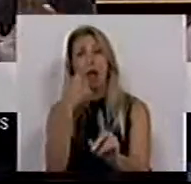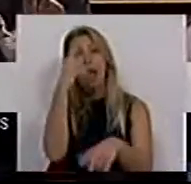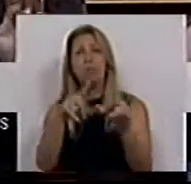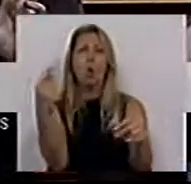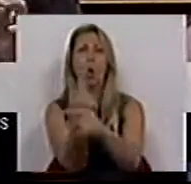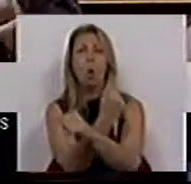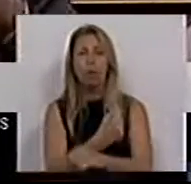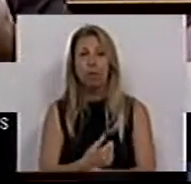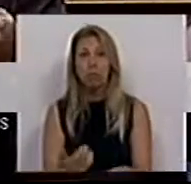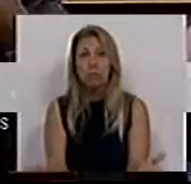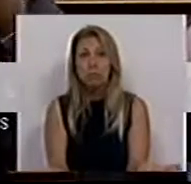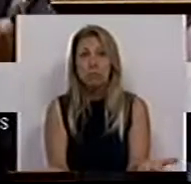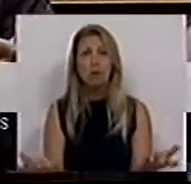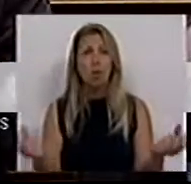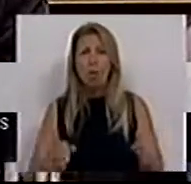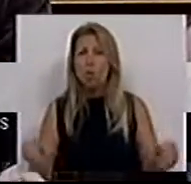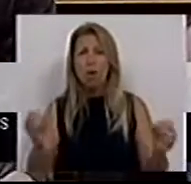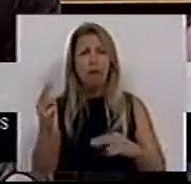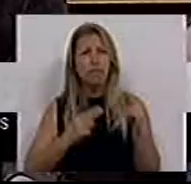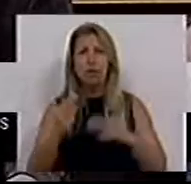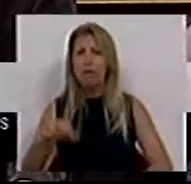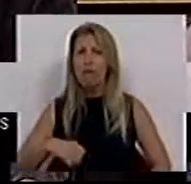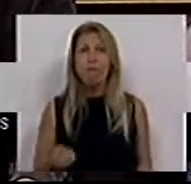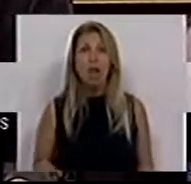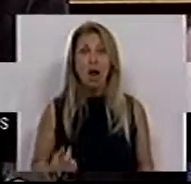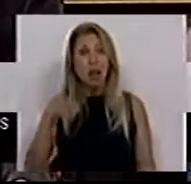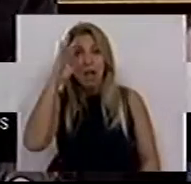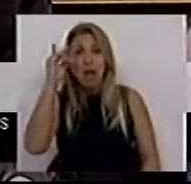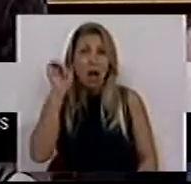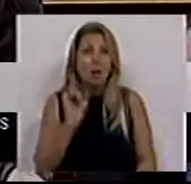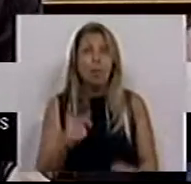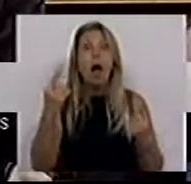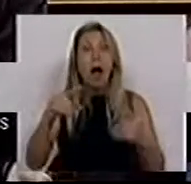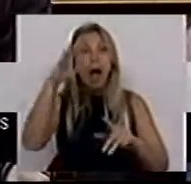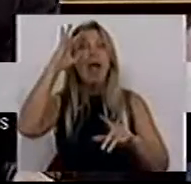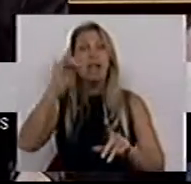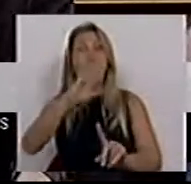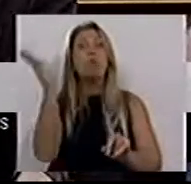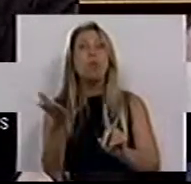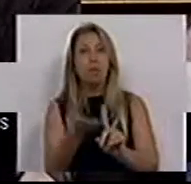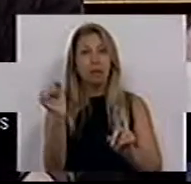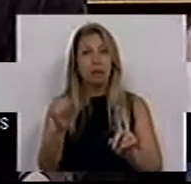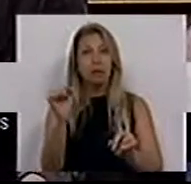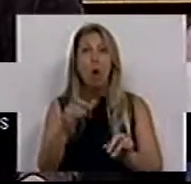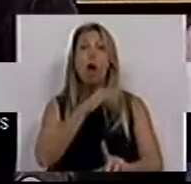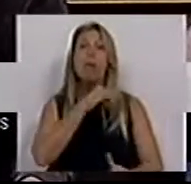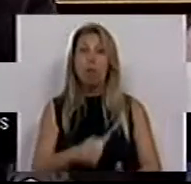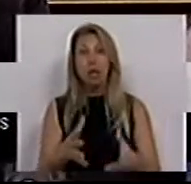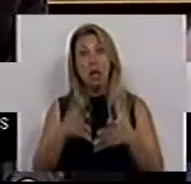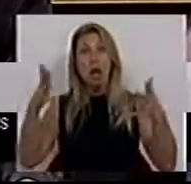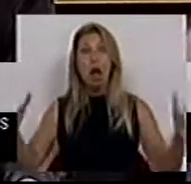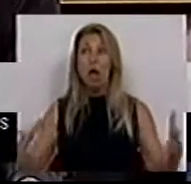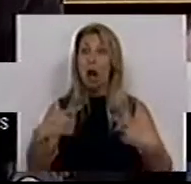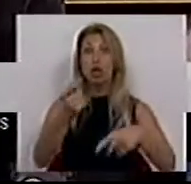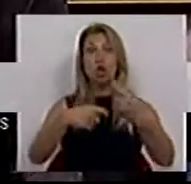isso não há aqui uma ideia verde de fiscalidade. Há uma ideia de punição, permitindo que as grandes superfícies, que os